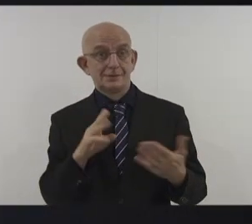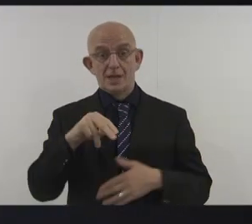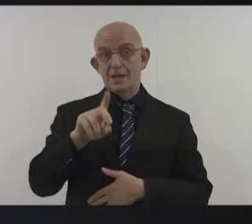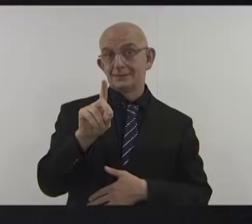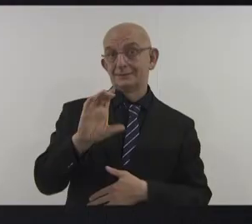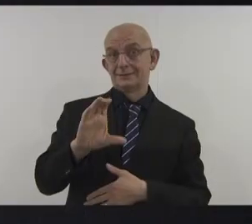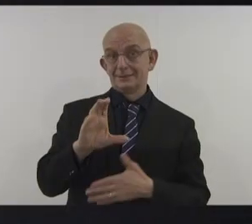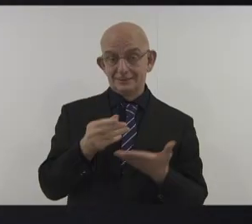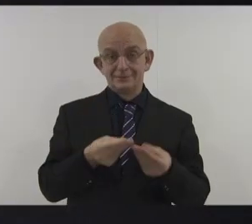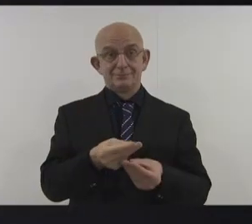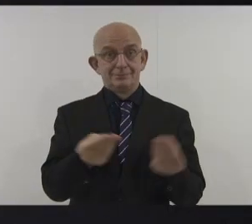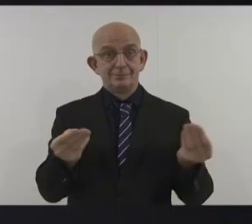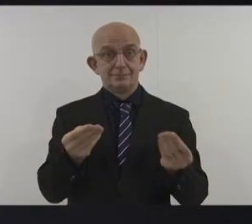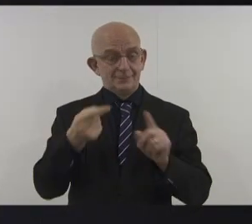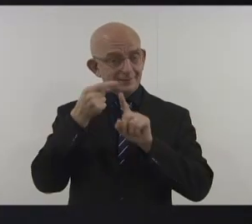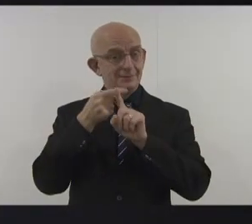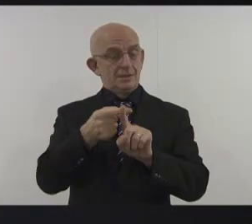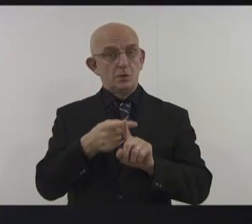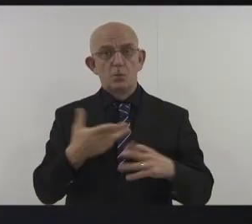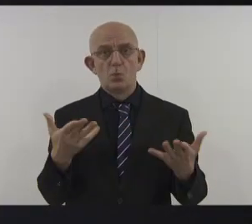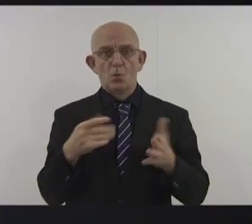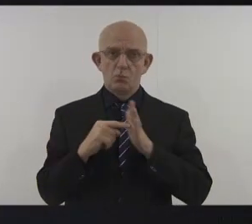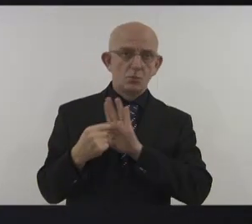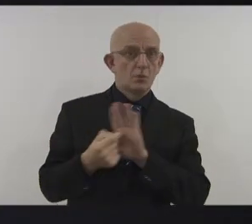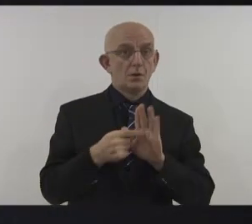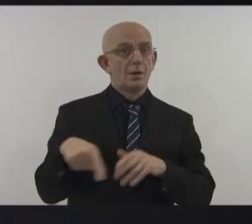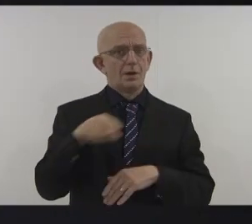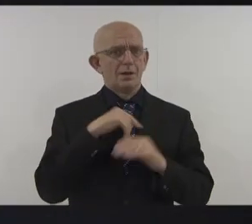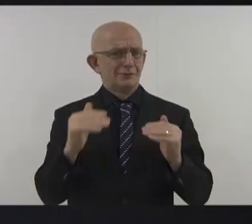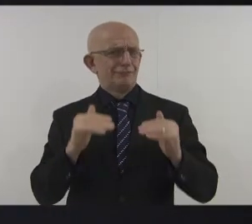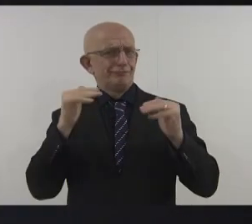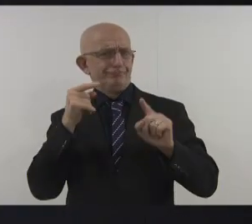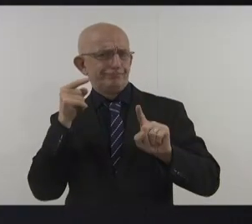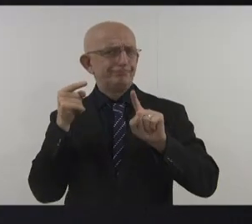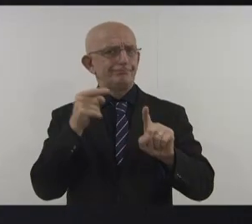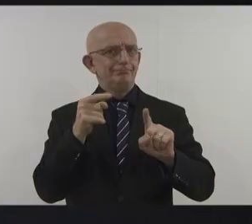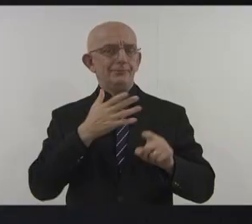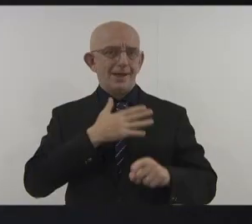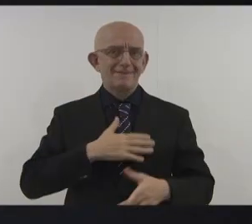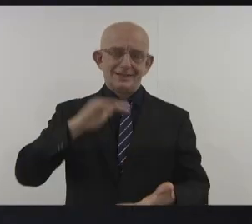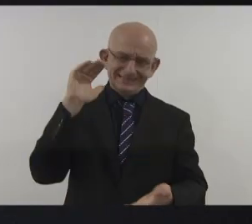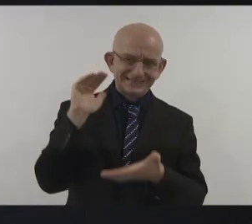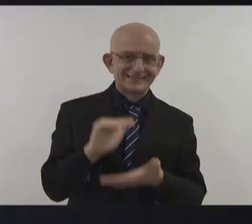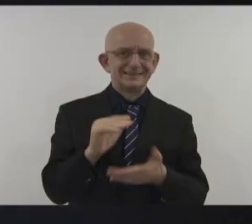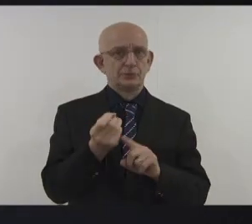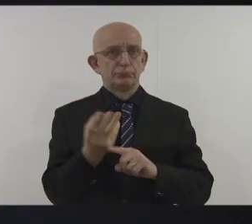até 2035, comparada ao ano de 2005,